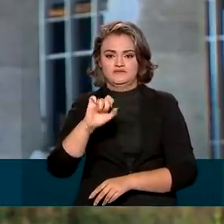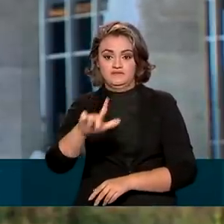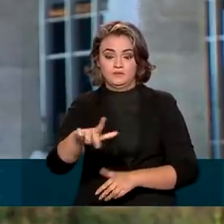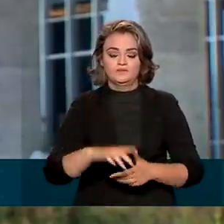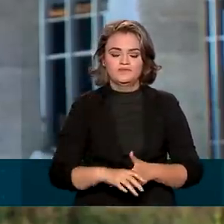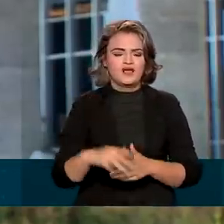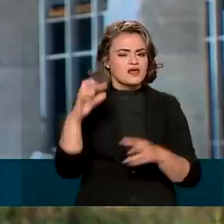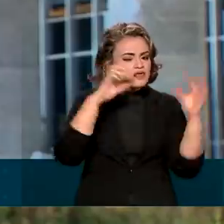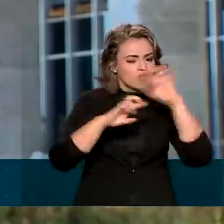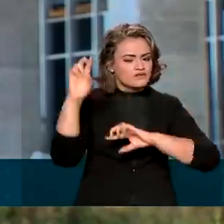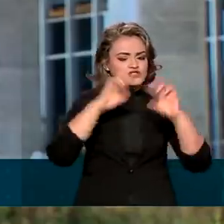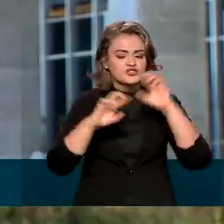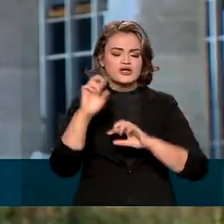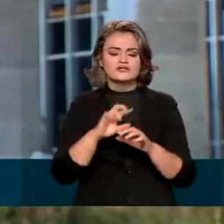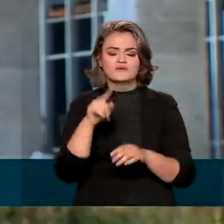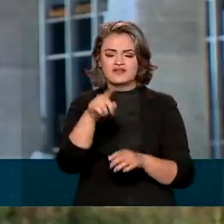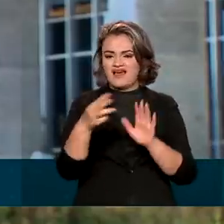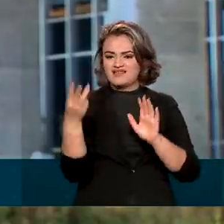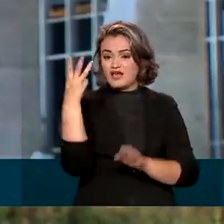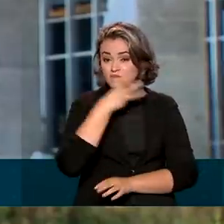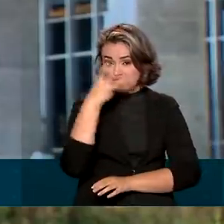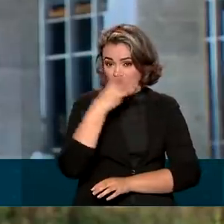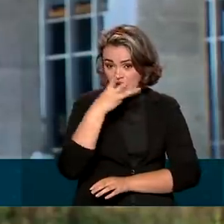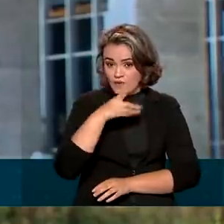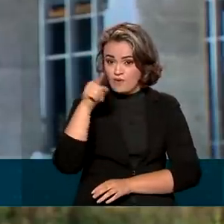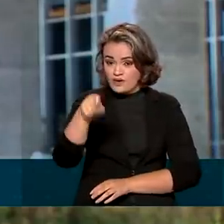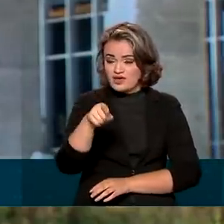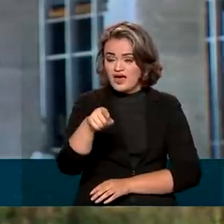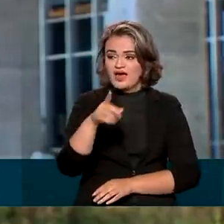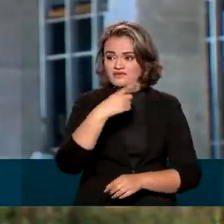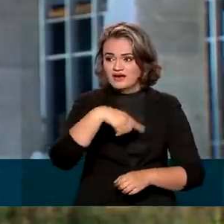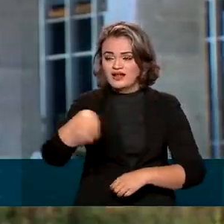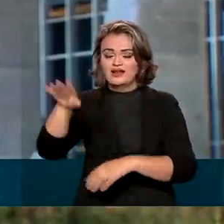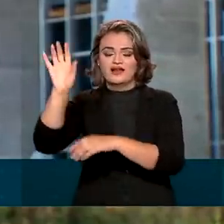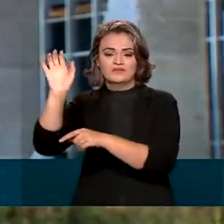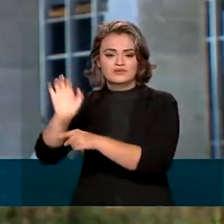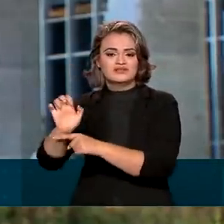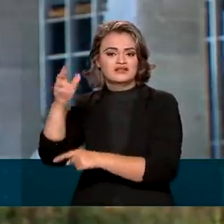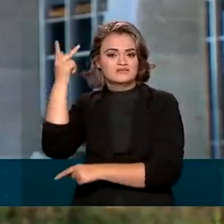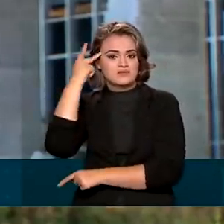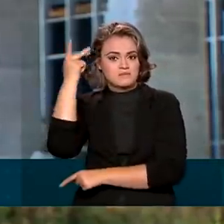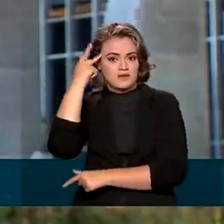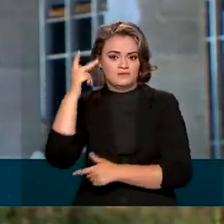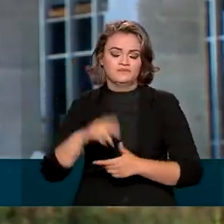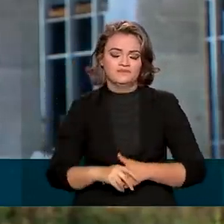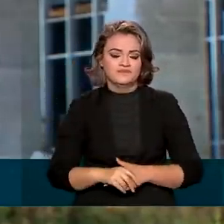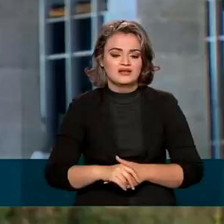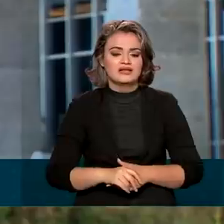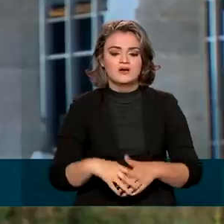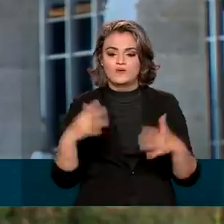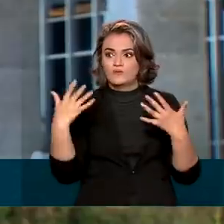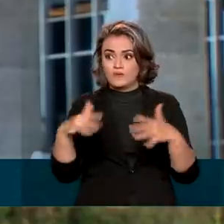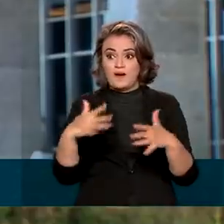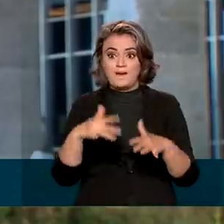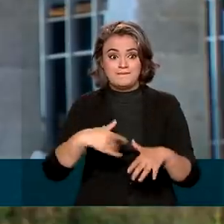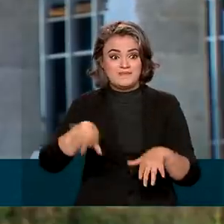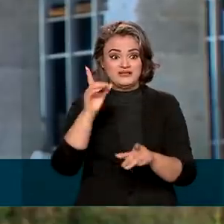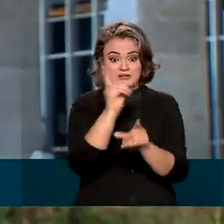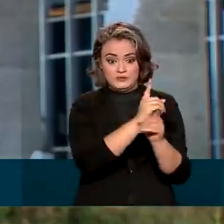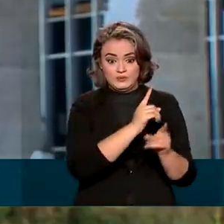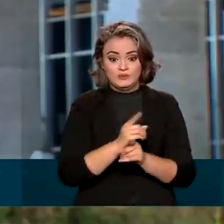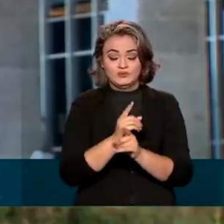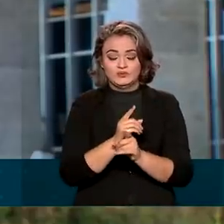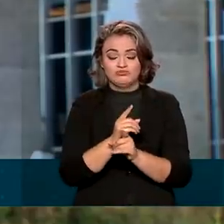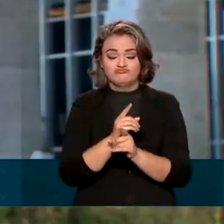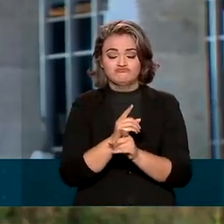investigações apontam que essa maconha estaria sendo levada para o Porto de Santos, em São Paulo. Essa foi a maior apreensão de